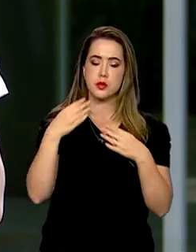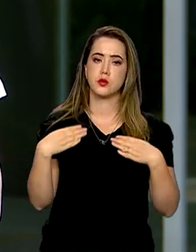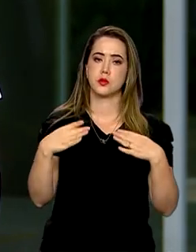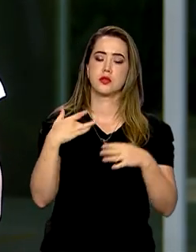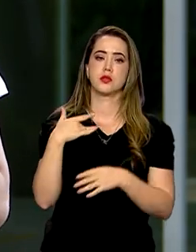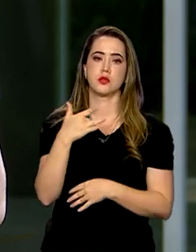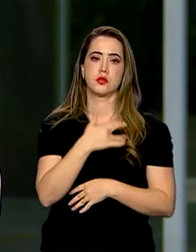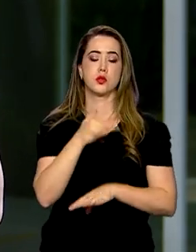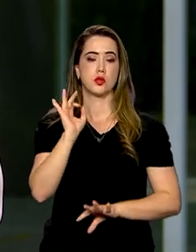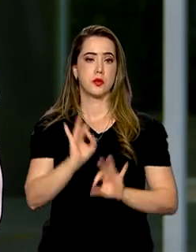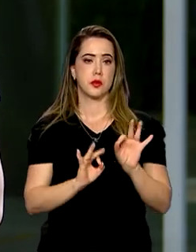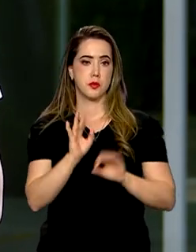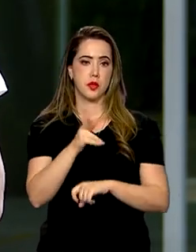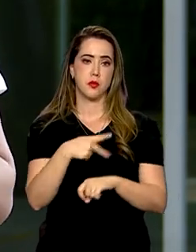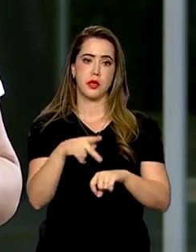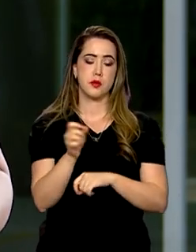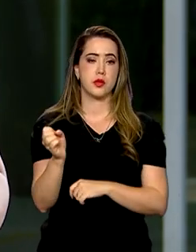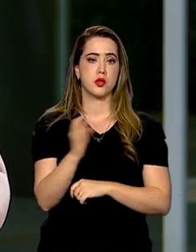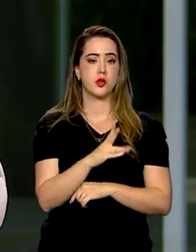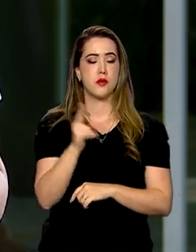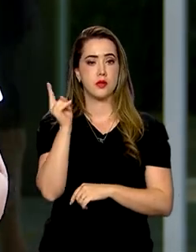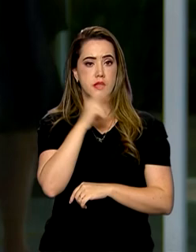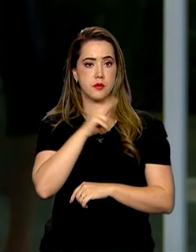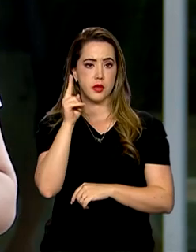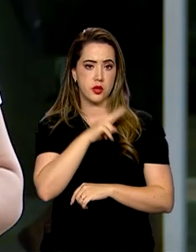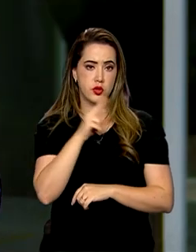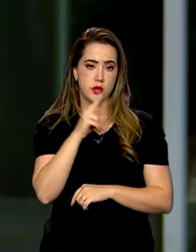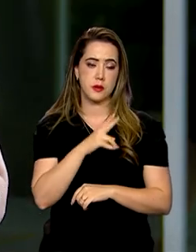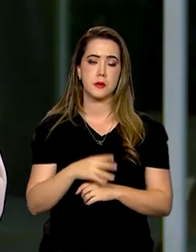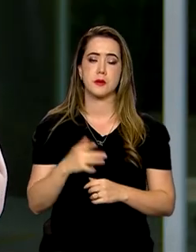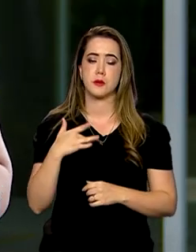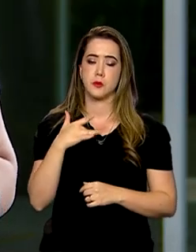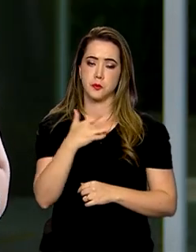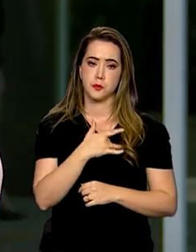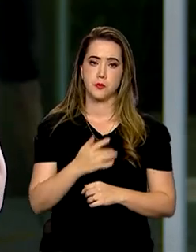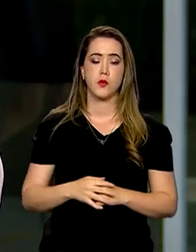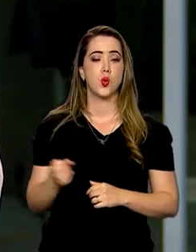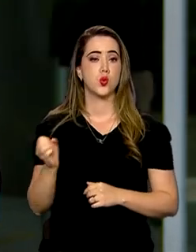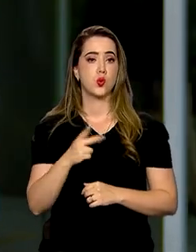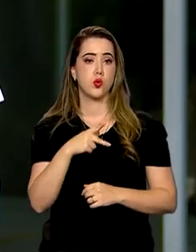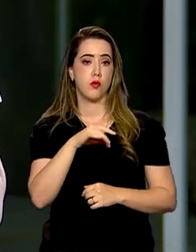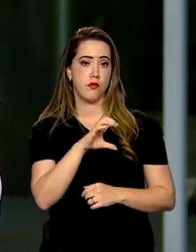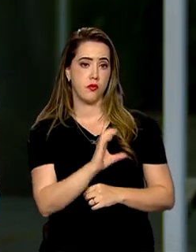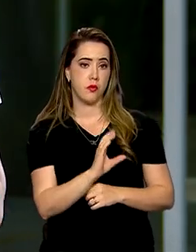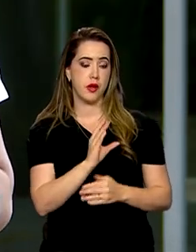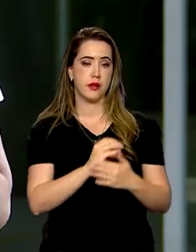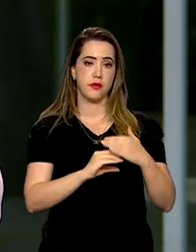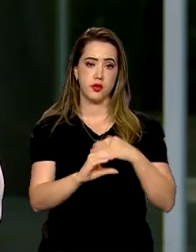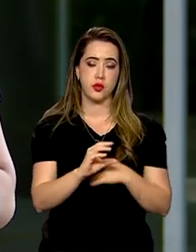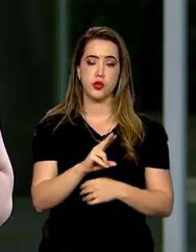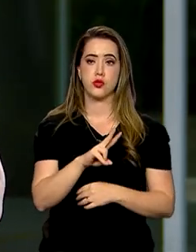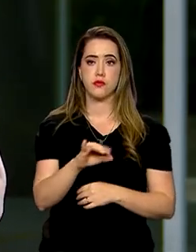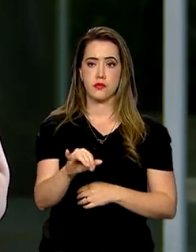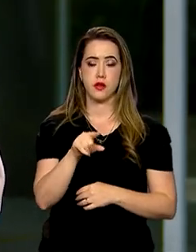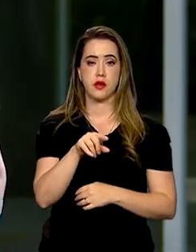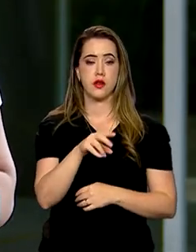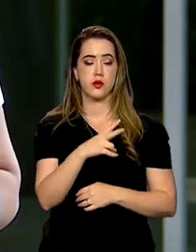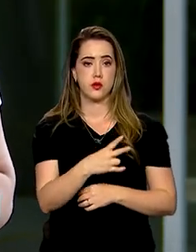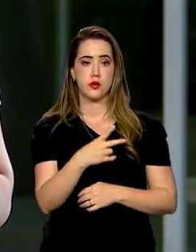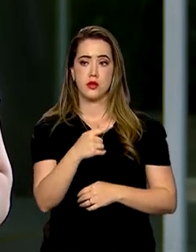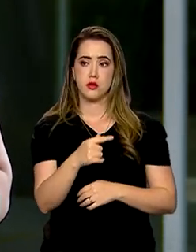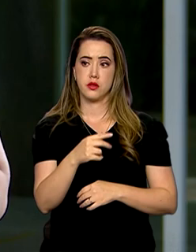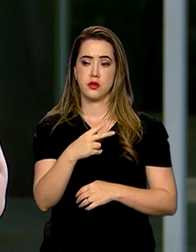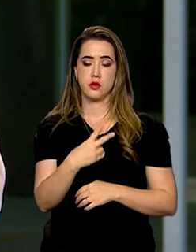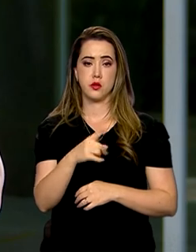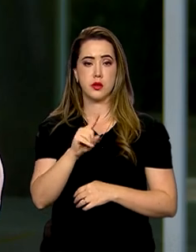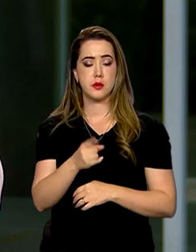é preparar o país para novas emergências sanitárias. O novo parque vai investir 272 milhões de